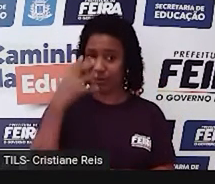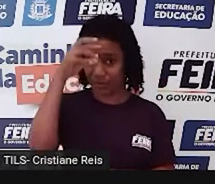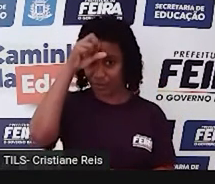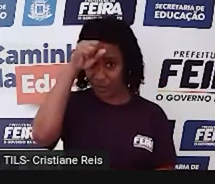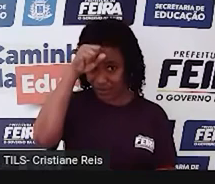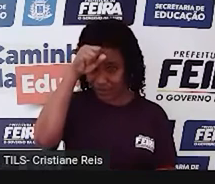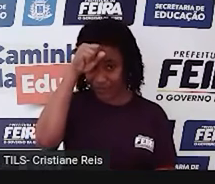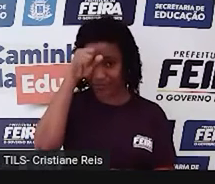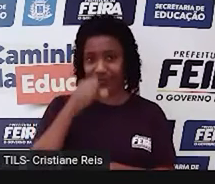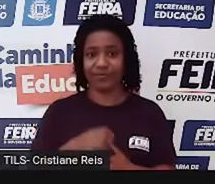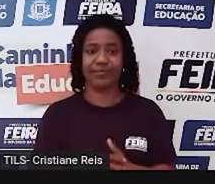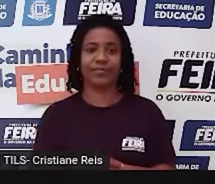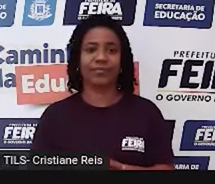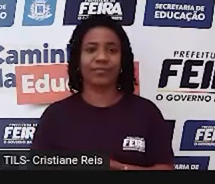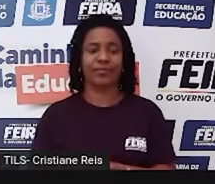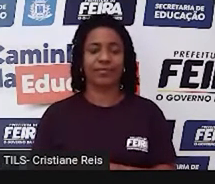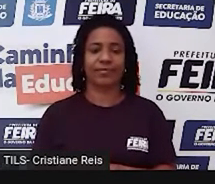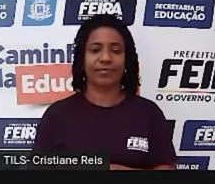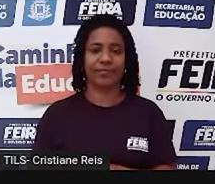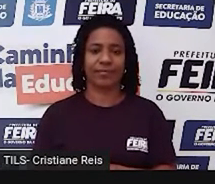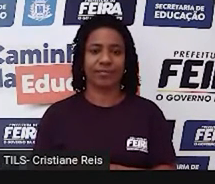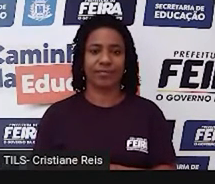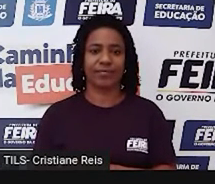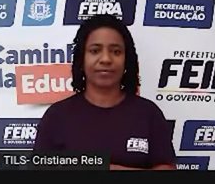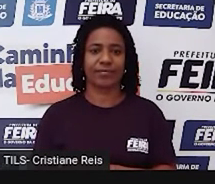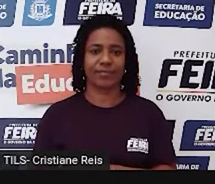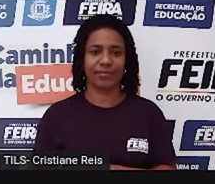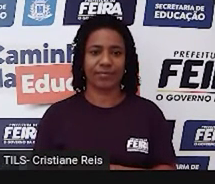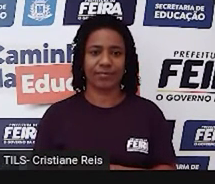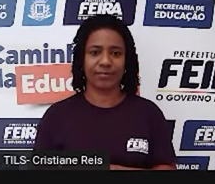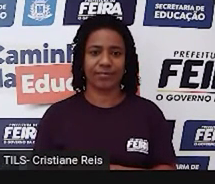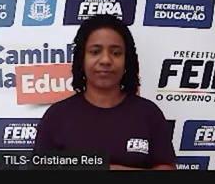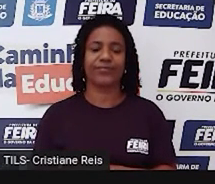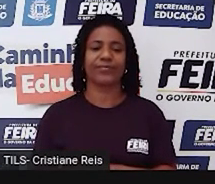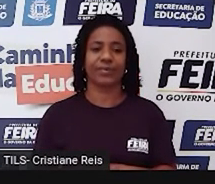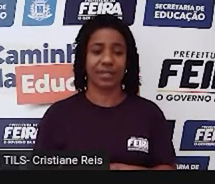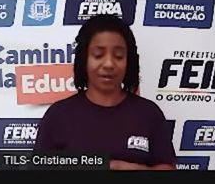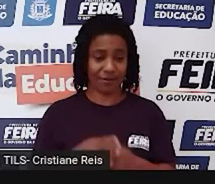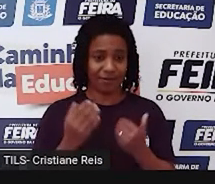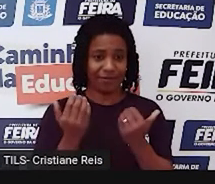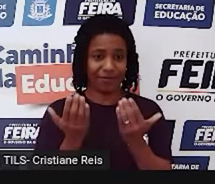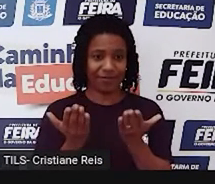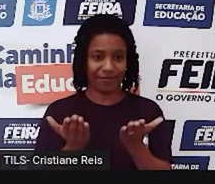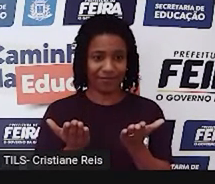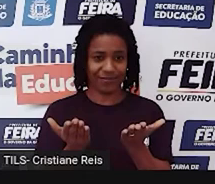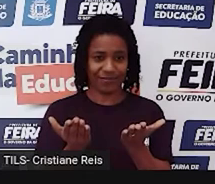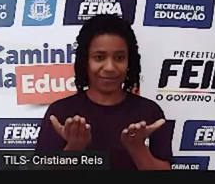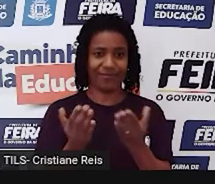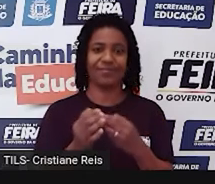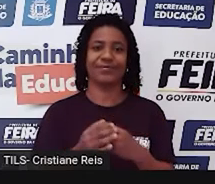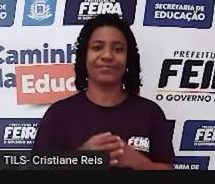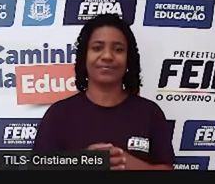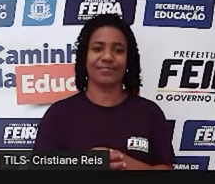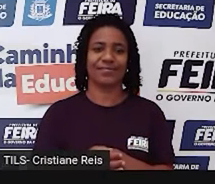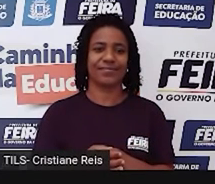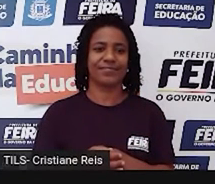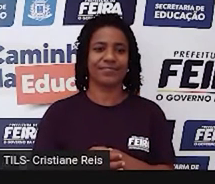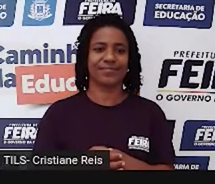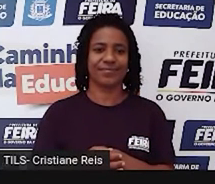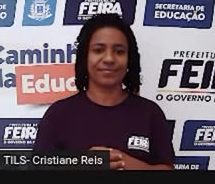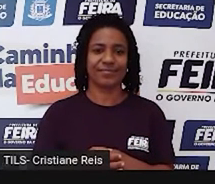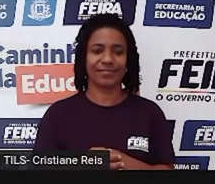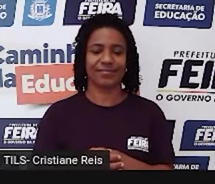College, pretend, lunch, fabric, taxi, mayor, large,